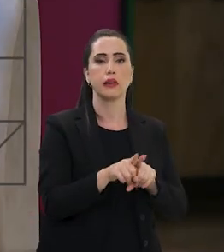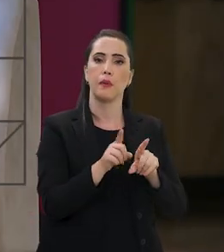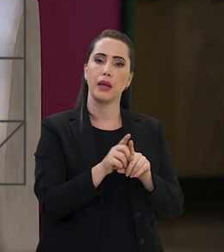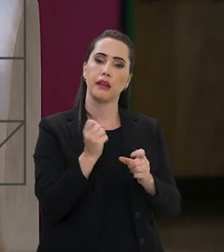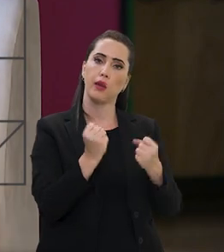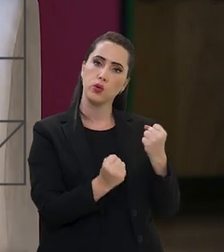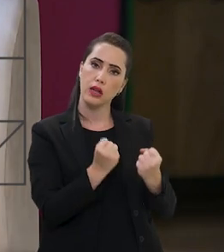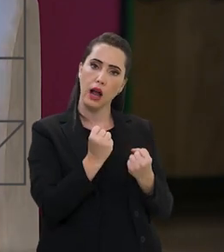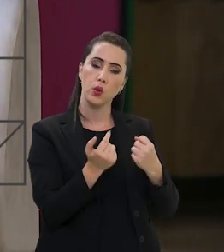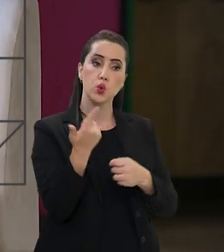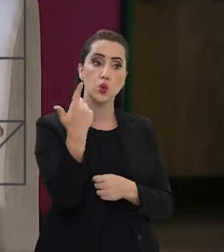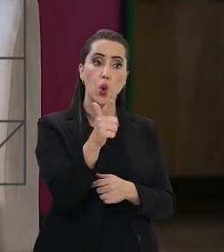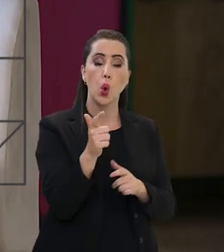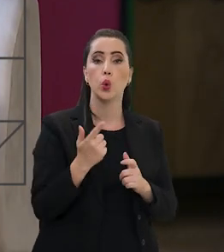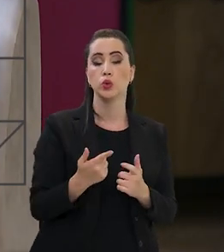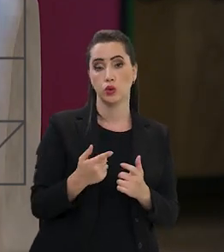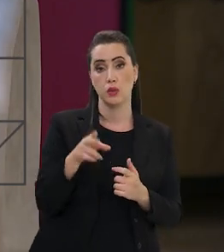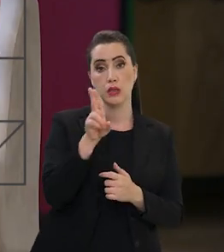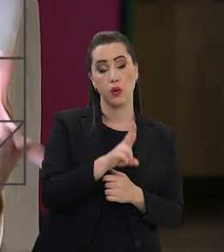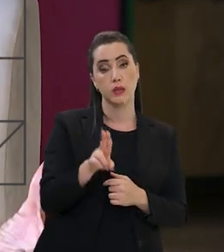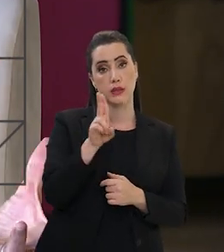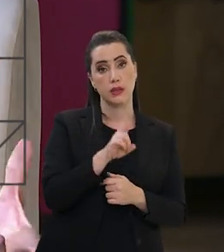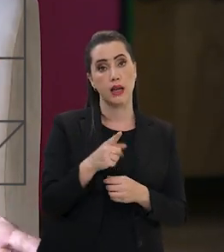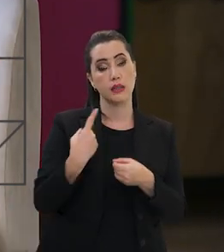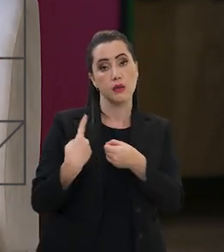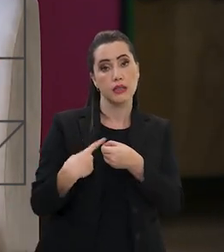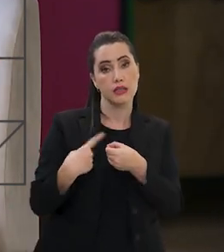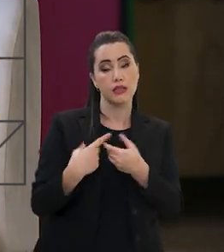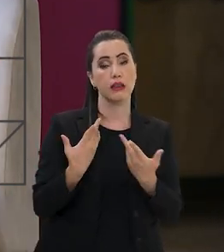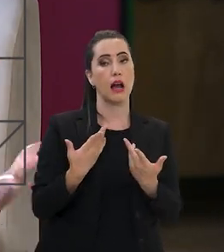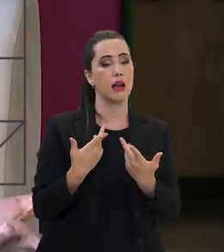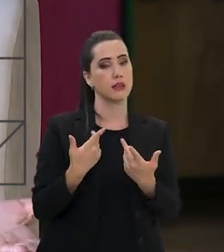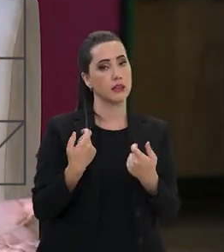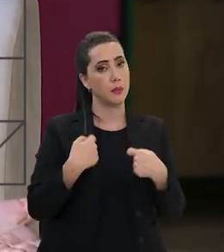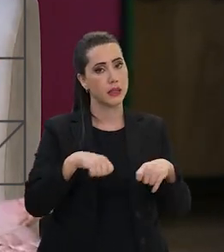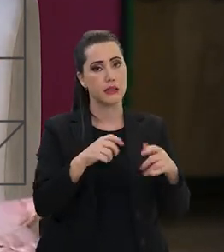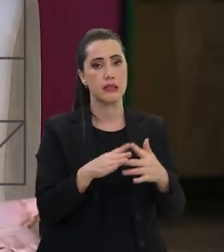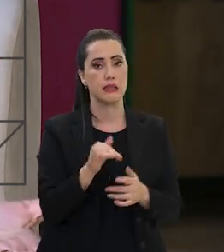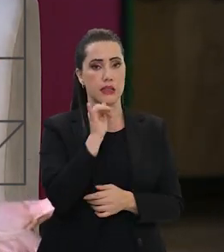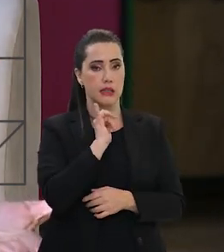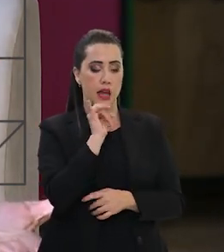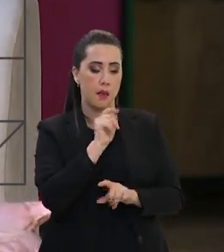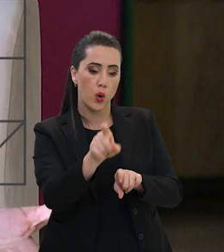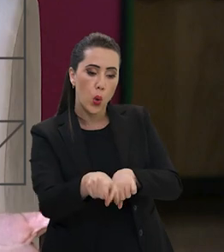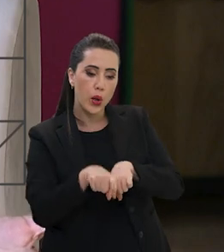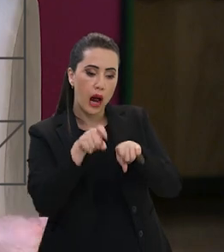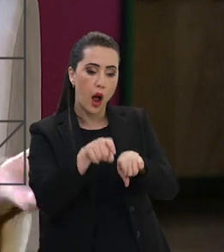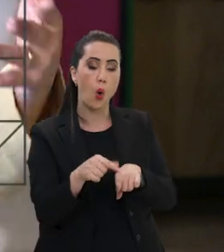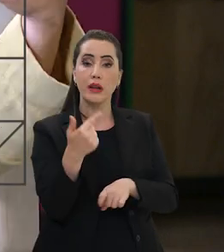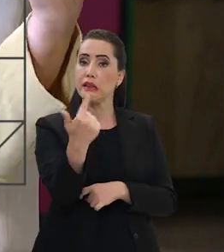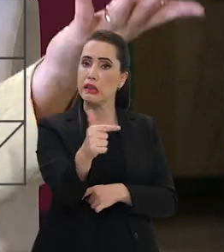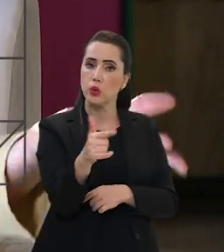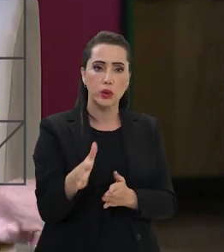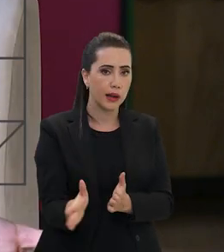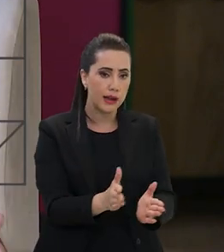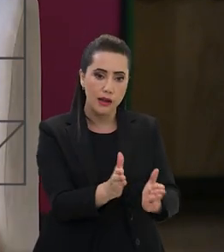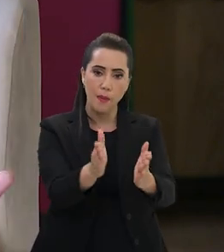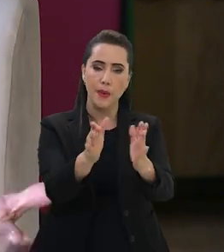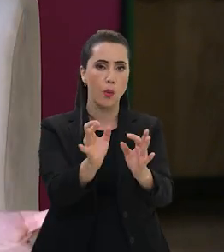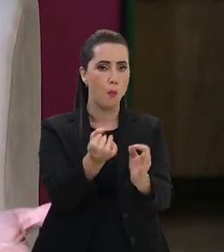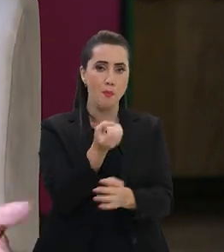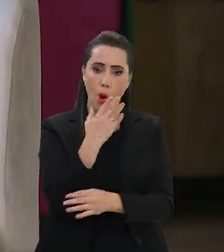carros que são mais bem equipados para regiões, nós temos situação em zona rural que você não tem estradas